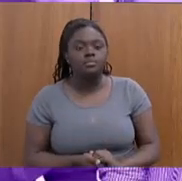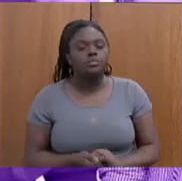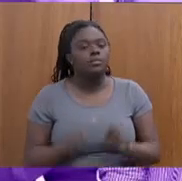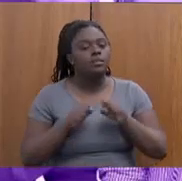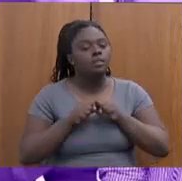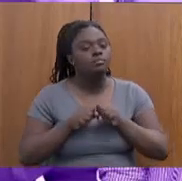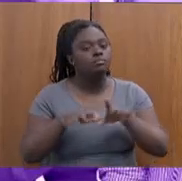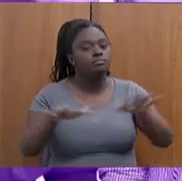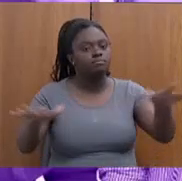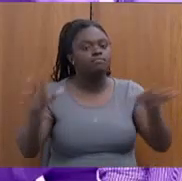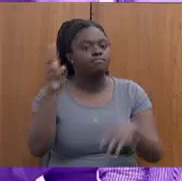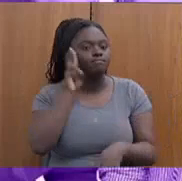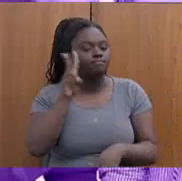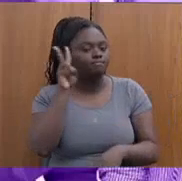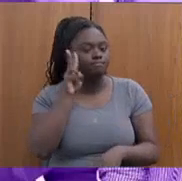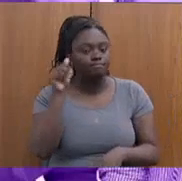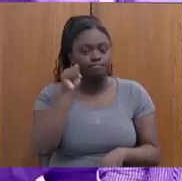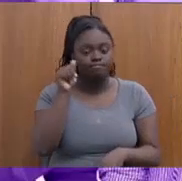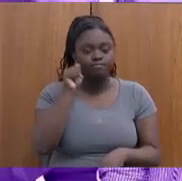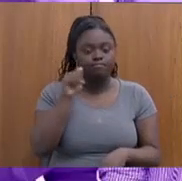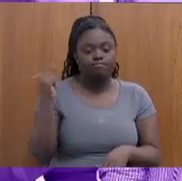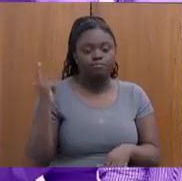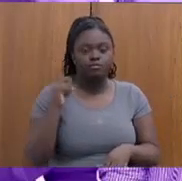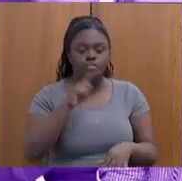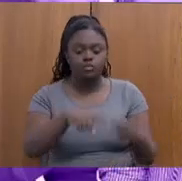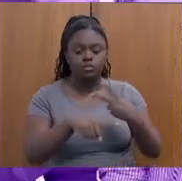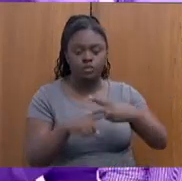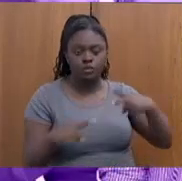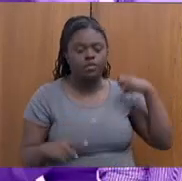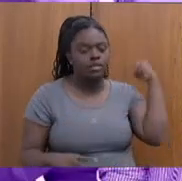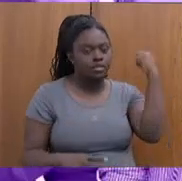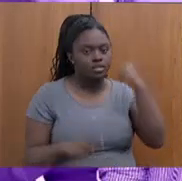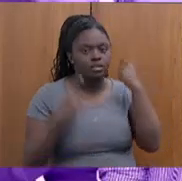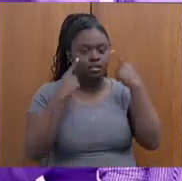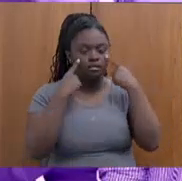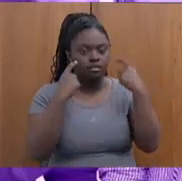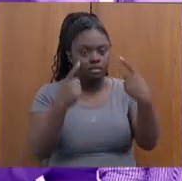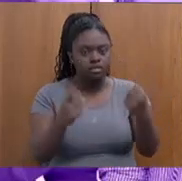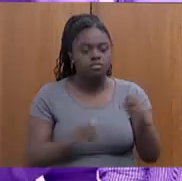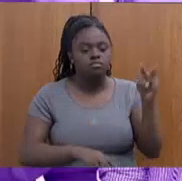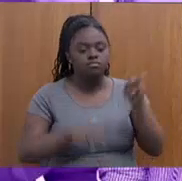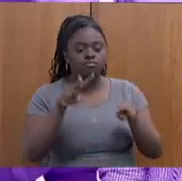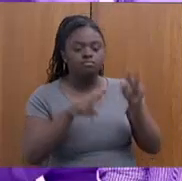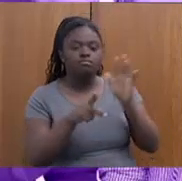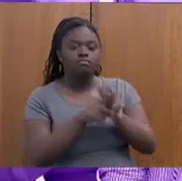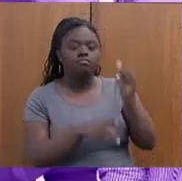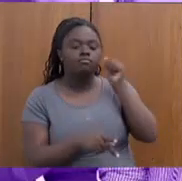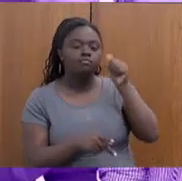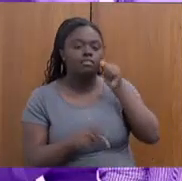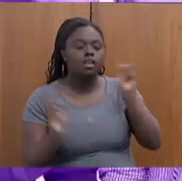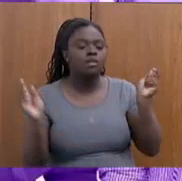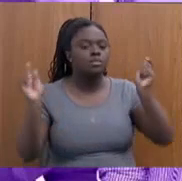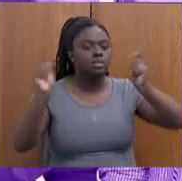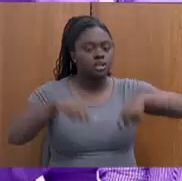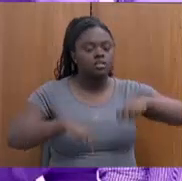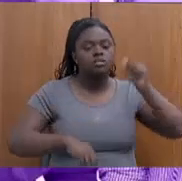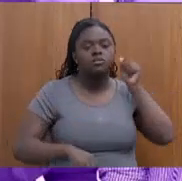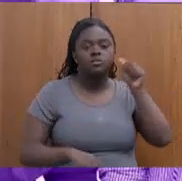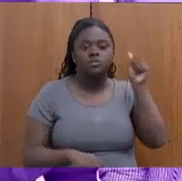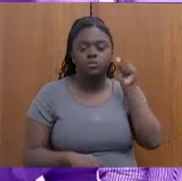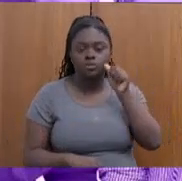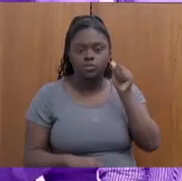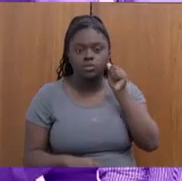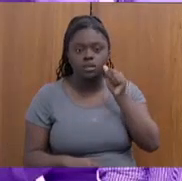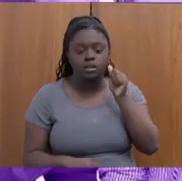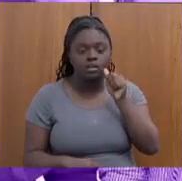de história de mulheres que superaram situações de violência, o Observatório de Mulheres, capacitação e qualificação de mulheres em consonância